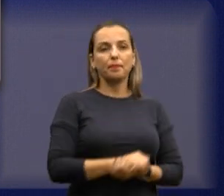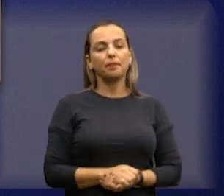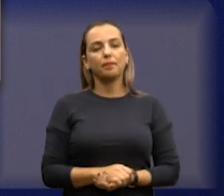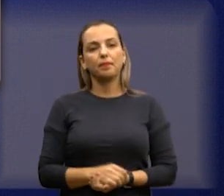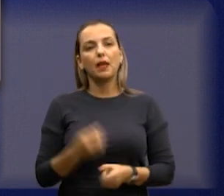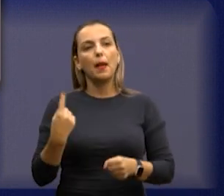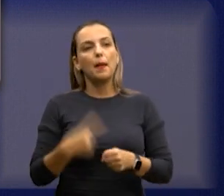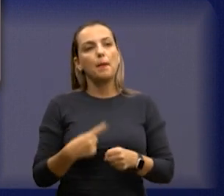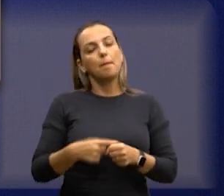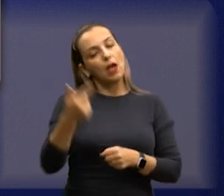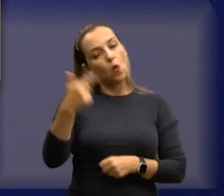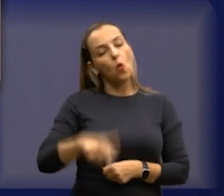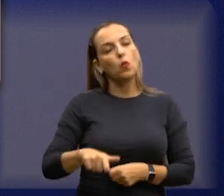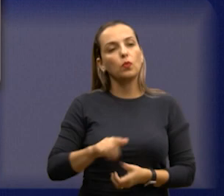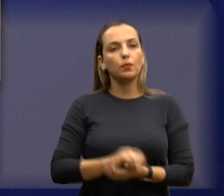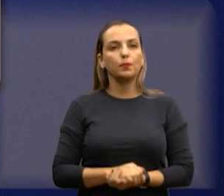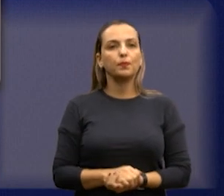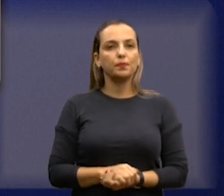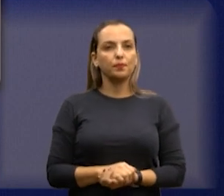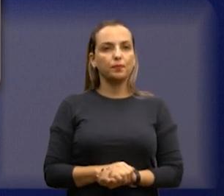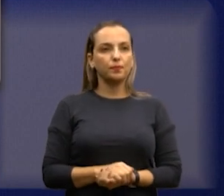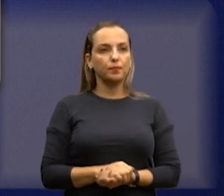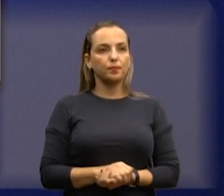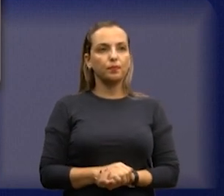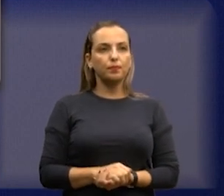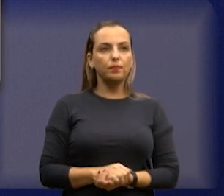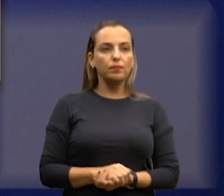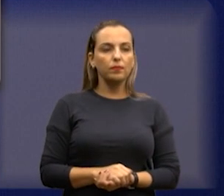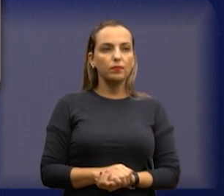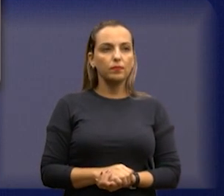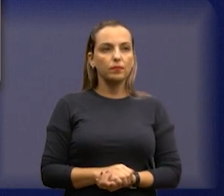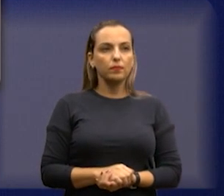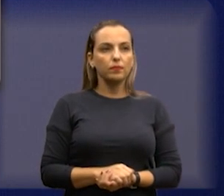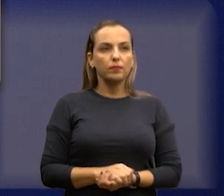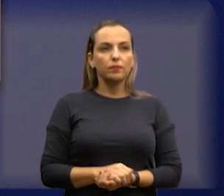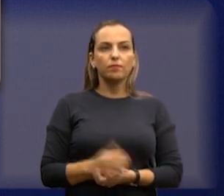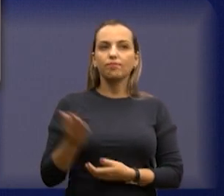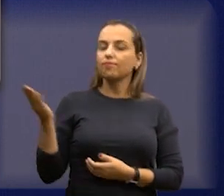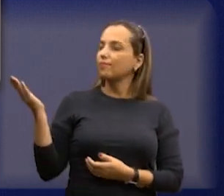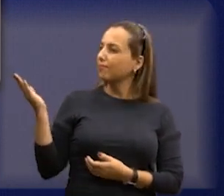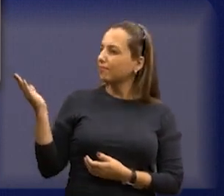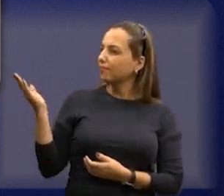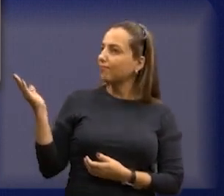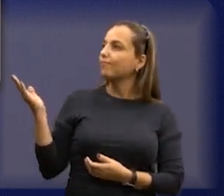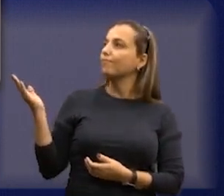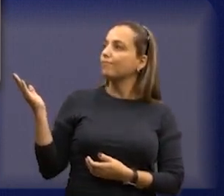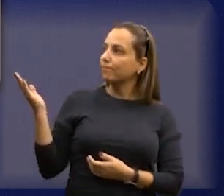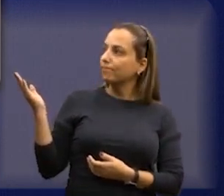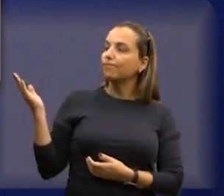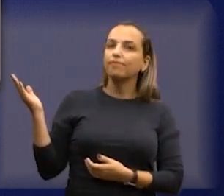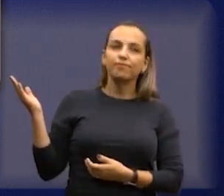minha querida Mari, esses daí vocês vão lembrar, Vila Renata, isso, olha como estava,